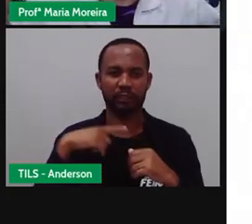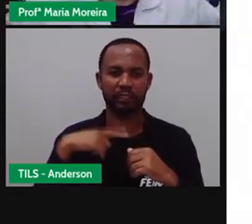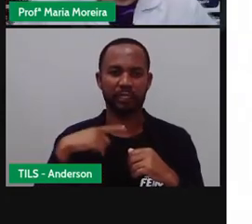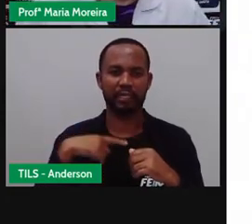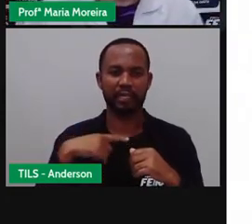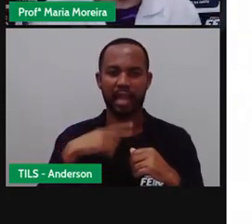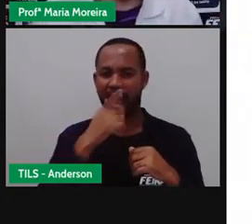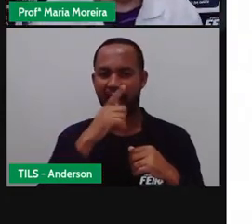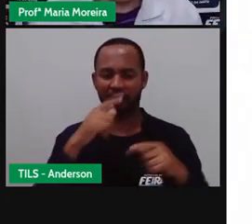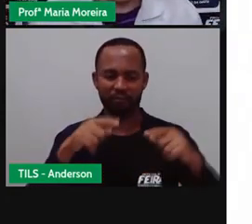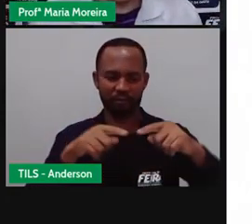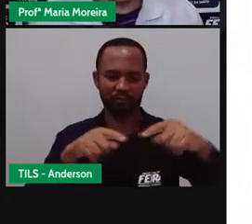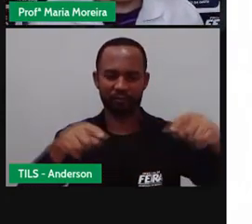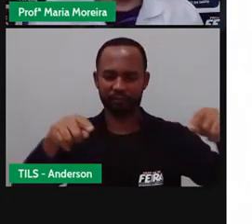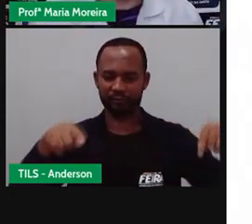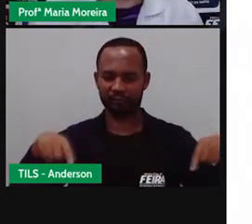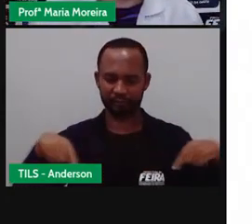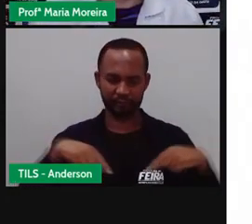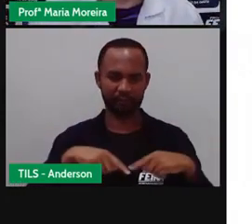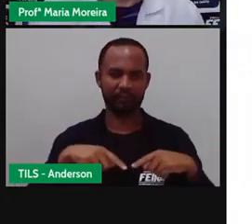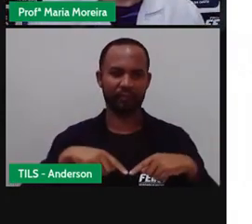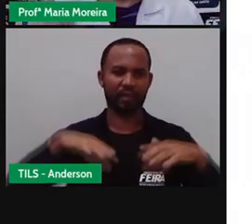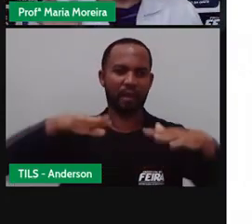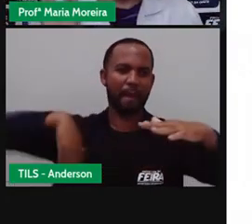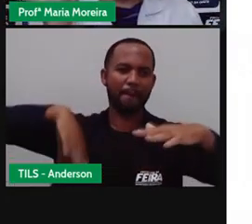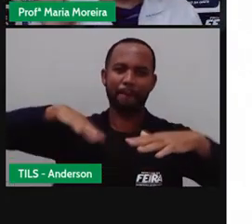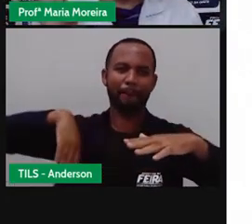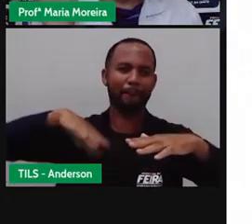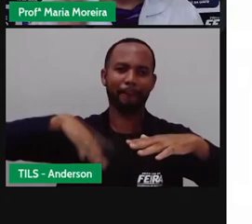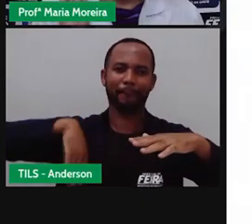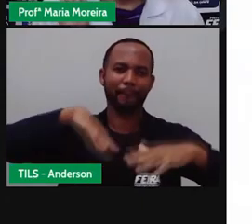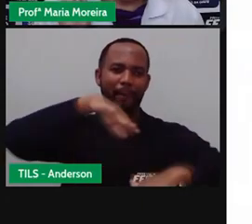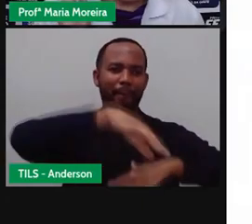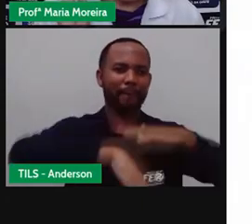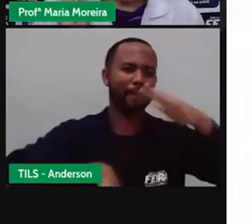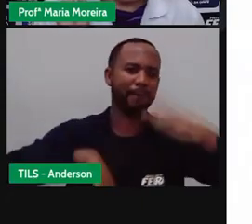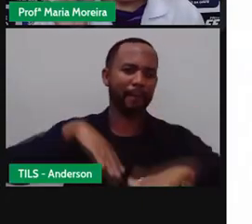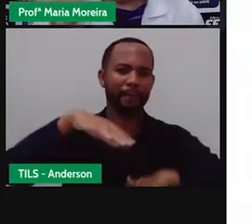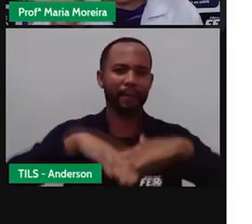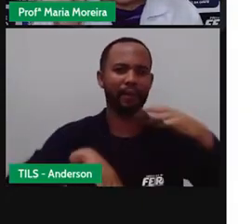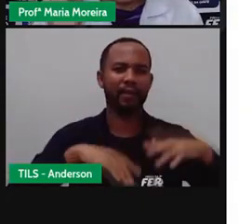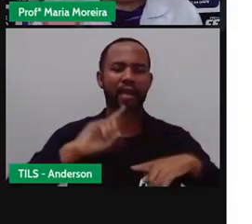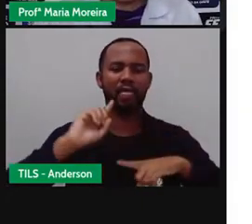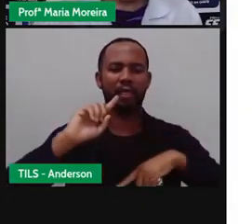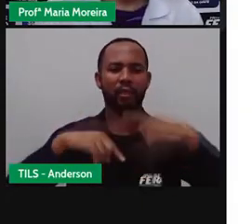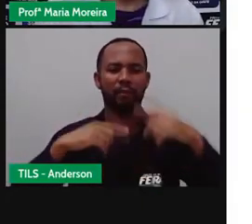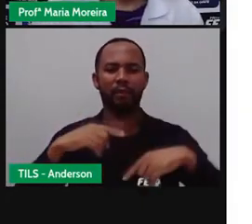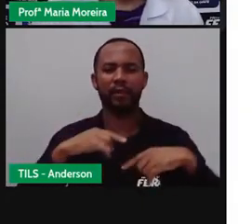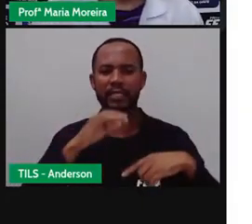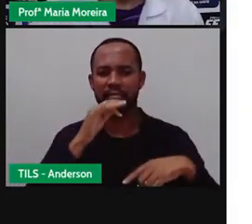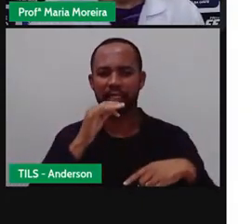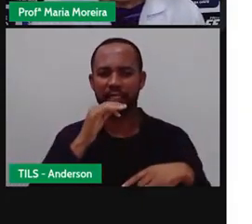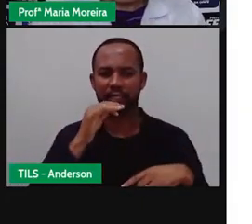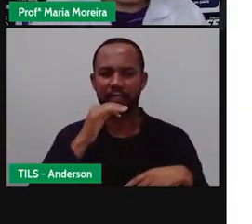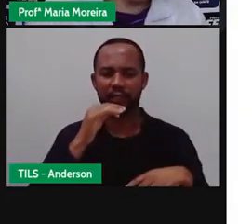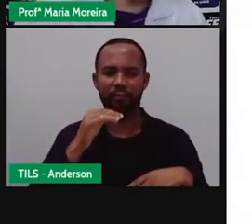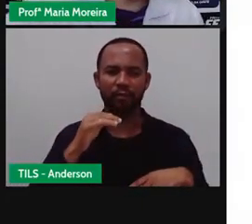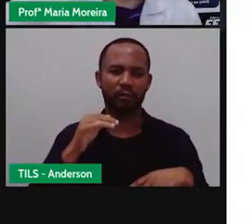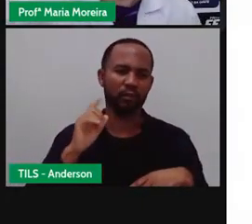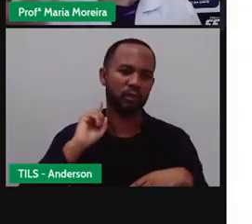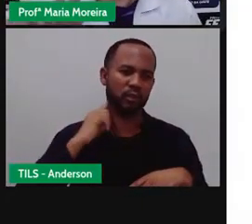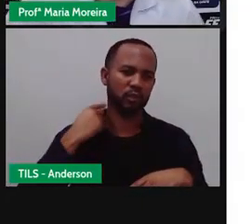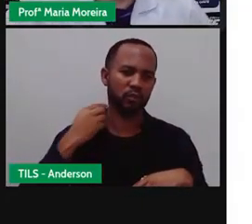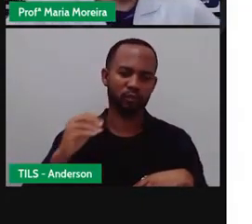A água tá limpa Tá translúcida, né? Água potável E aí eu Jogo Um pequeno saquinho com lixo Eu